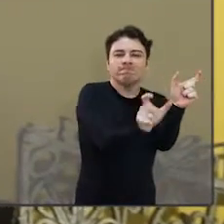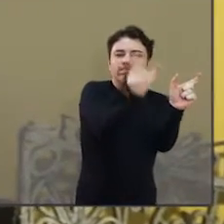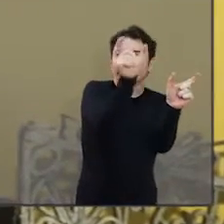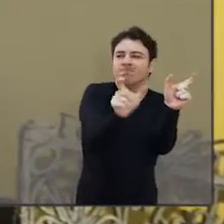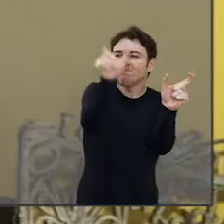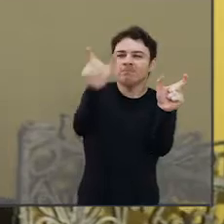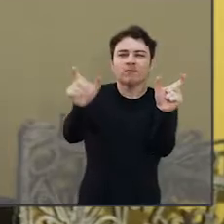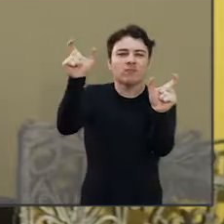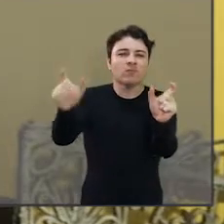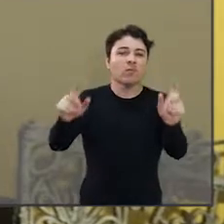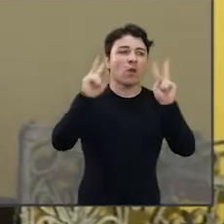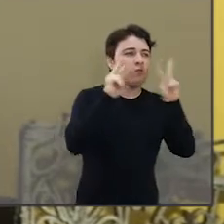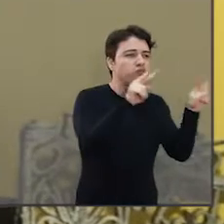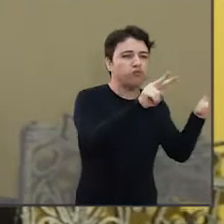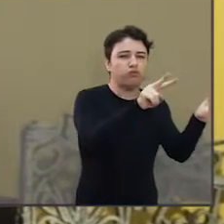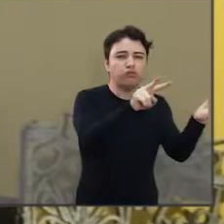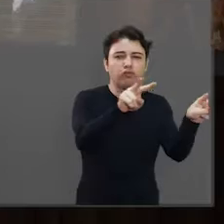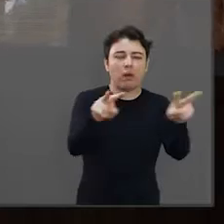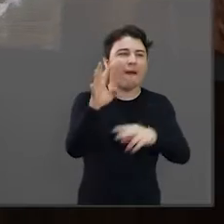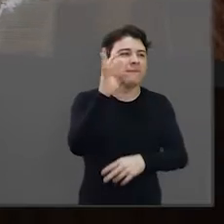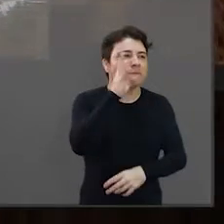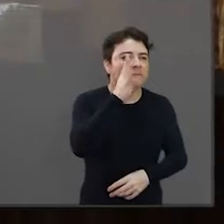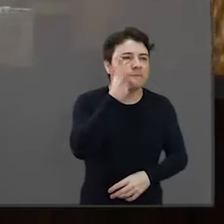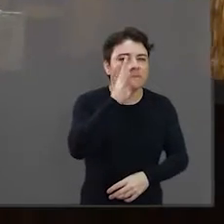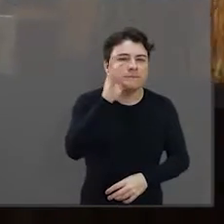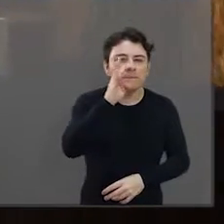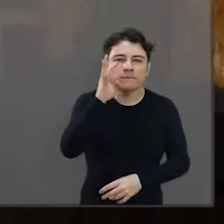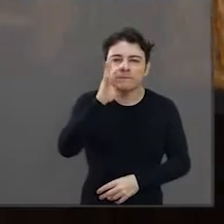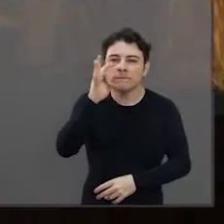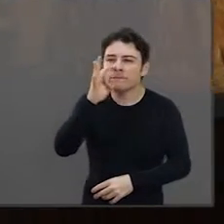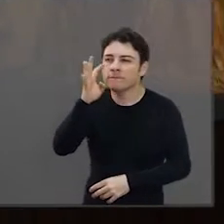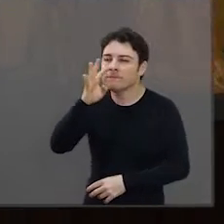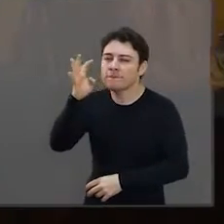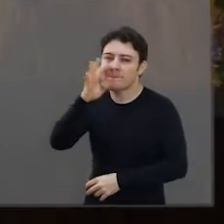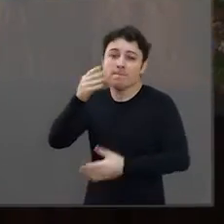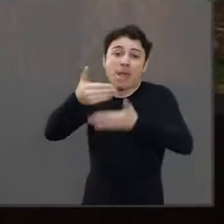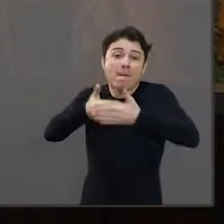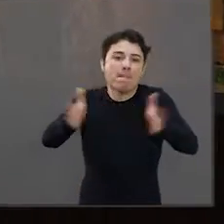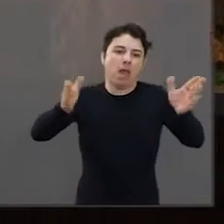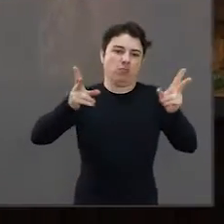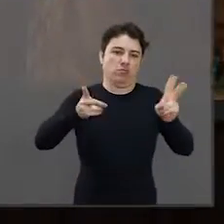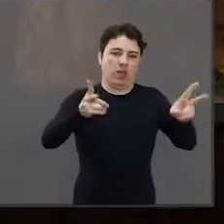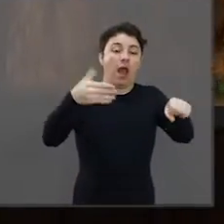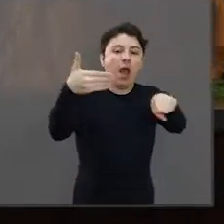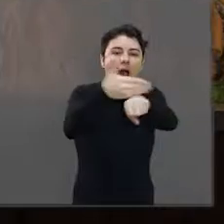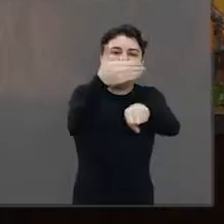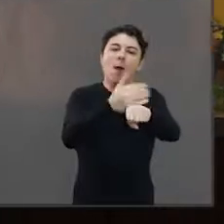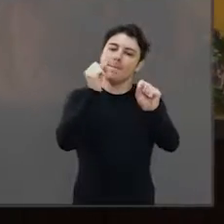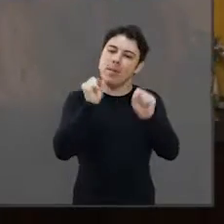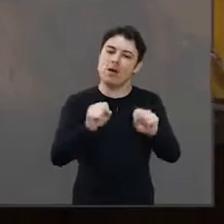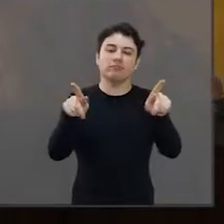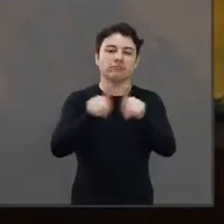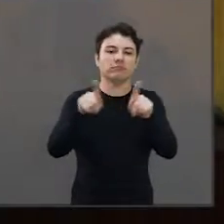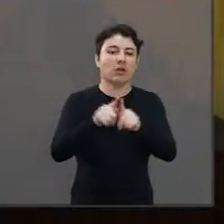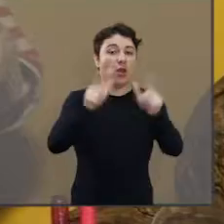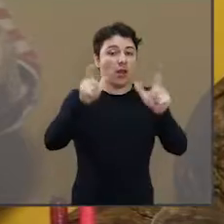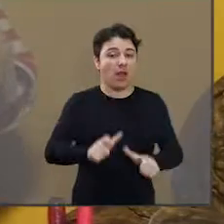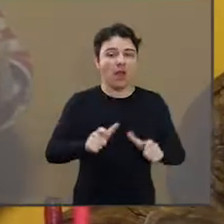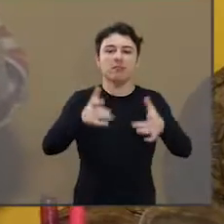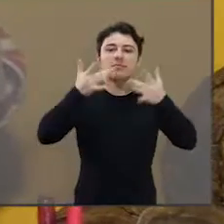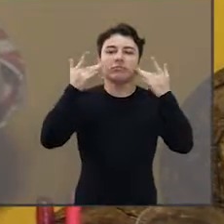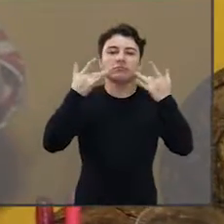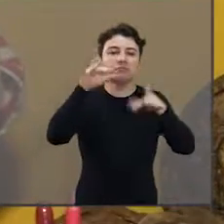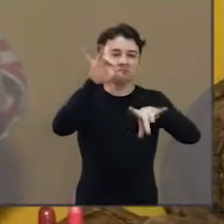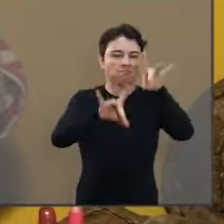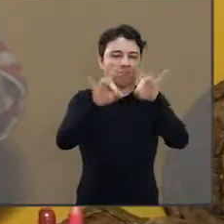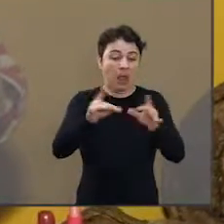um pouco mais a cidade e até quem gosta, né? Dessa linguagem dos bonecos que a gente cria. Então, você tem uma exposição permanente, como eu estava